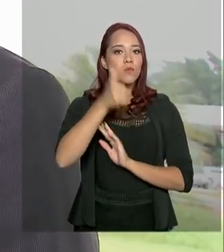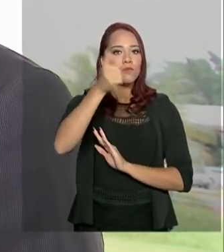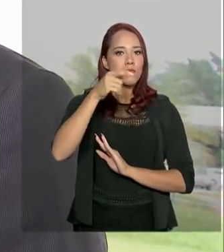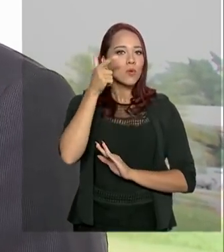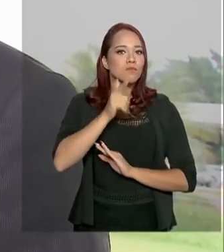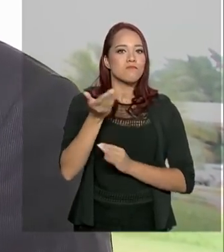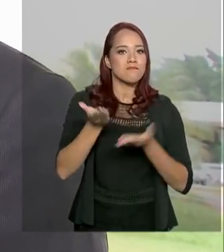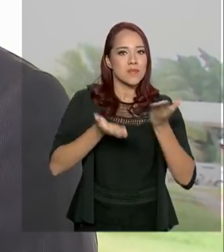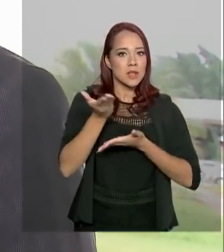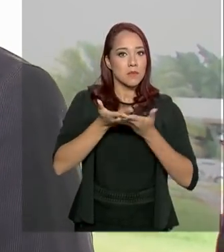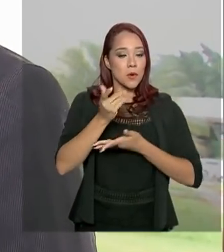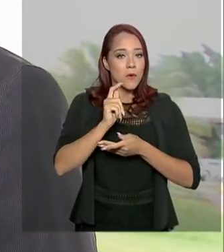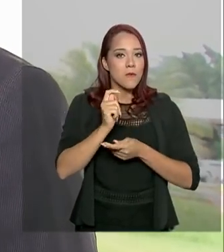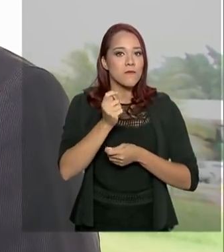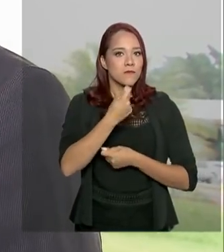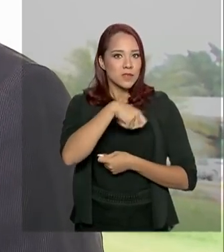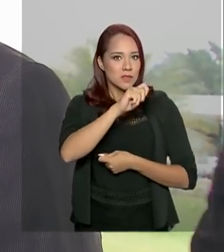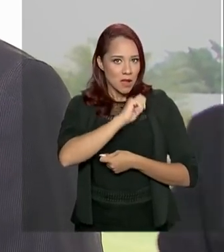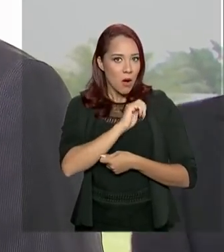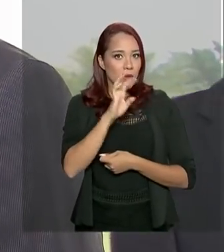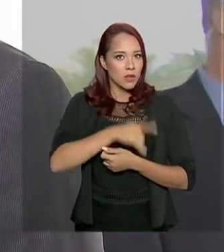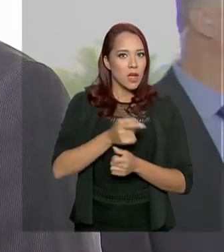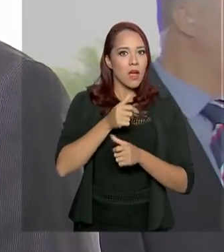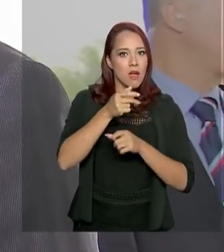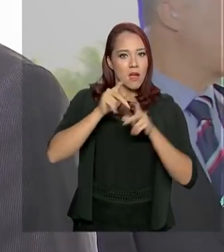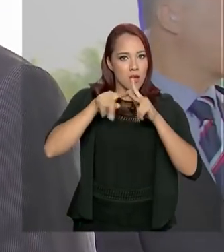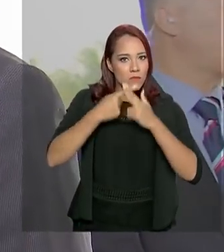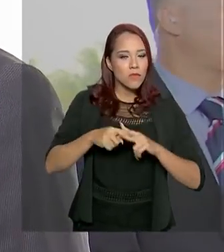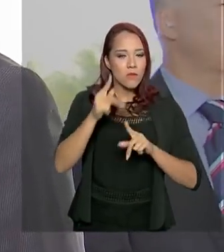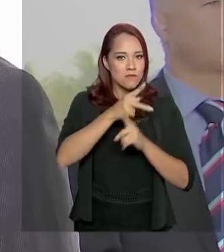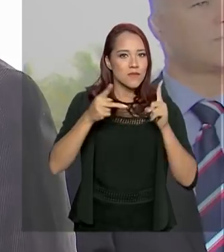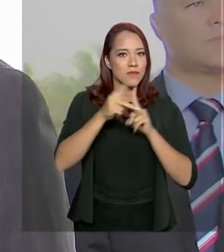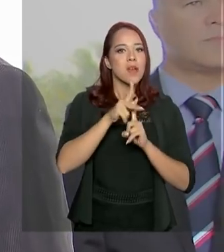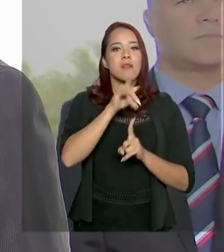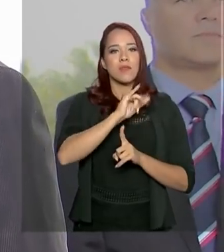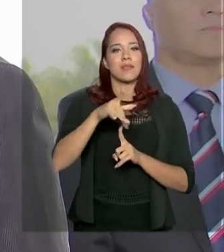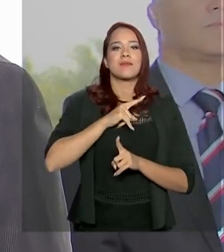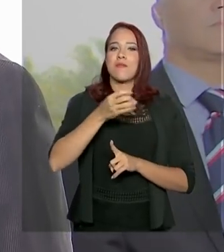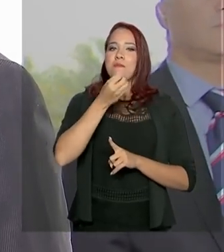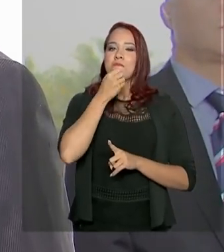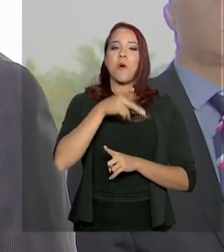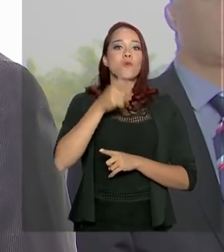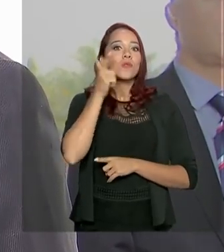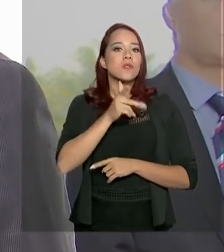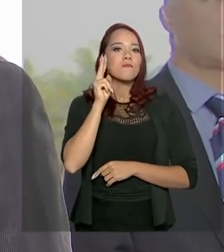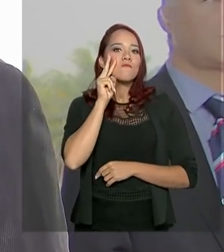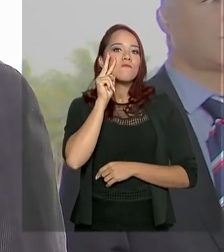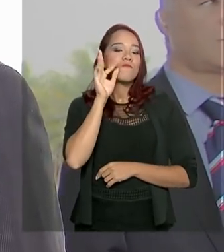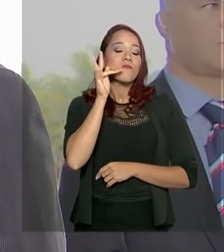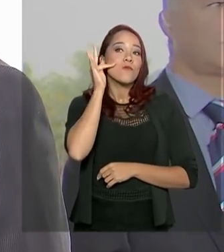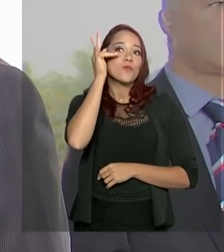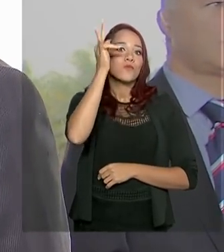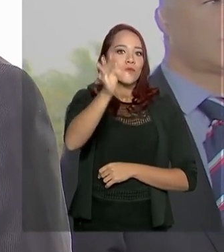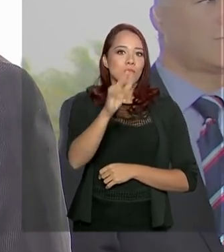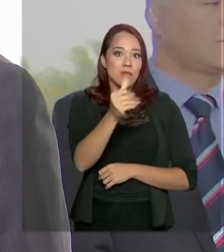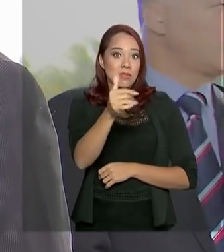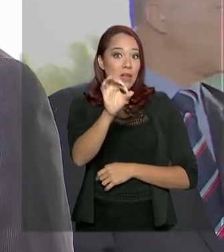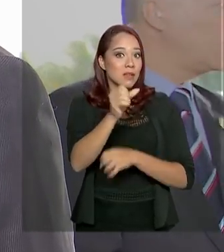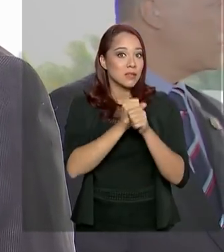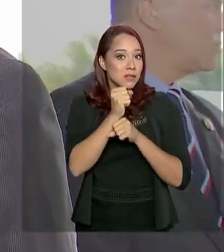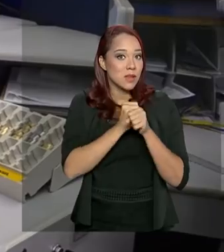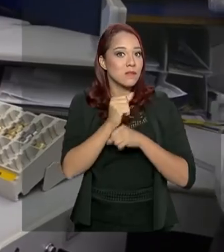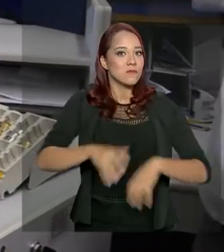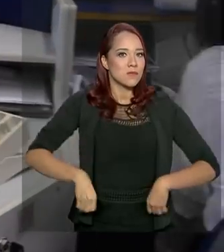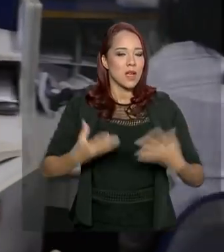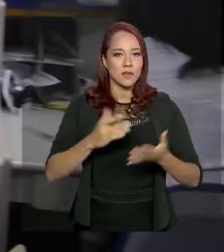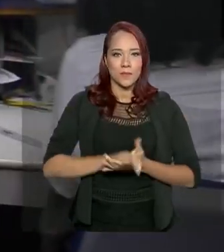equilíbrio fiscal, que era a reforma do sistema previdenciário, agora vai nos dar uma previsibilidade pelos próximos 10 anos em relação a esses